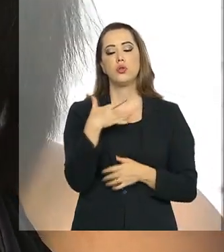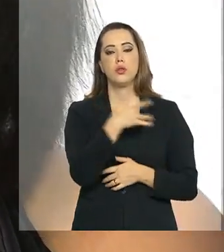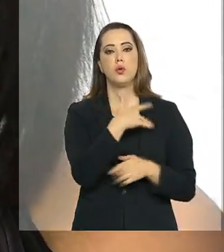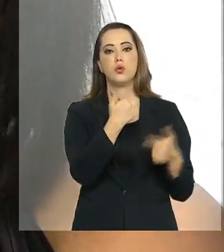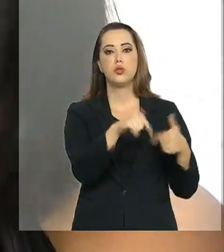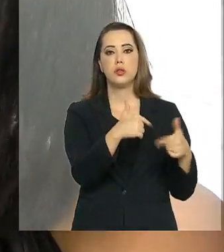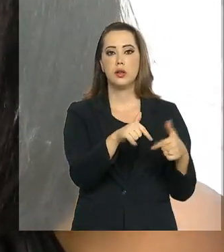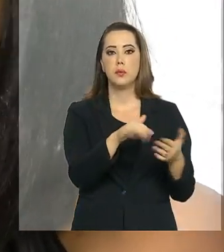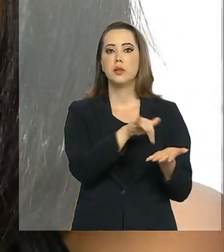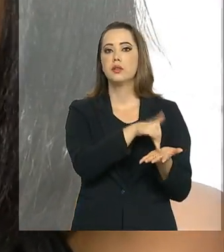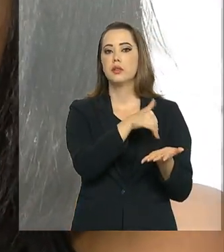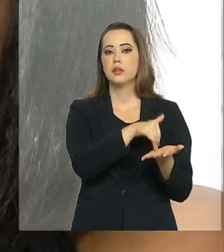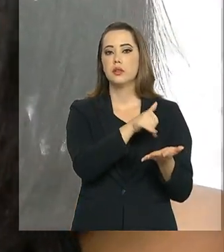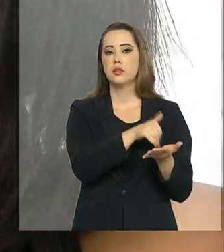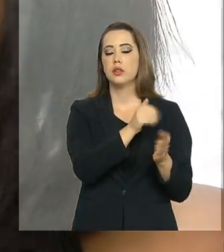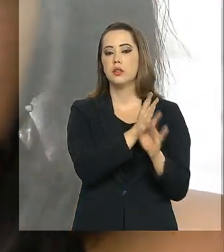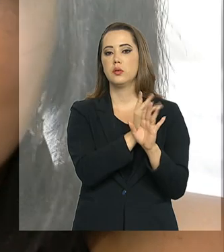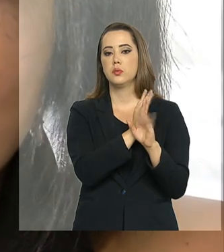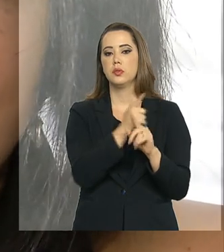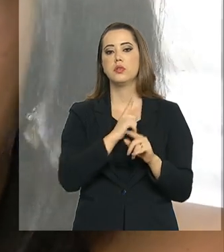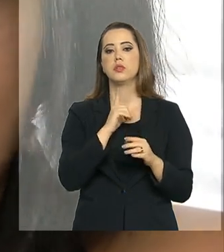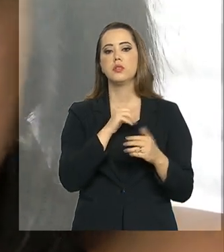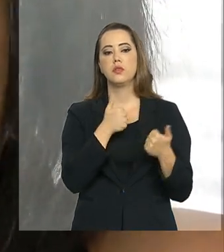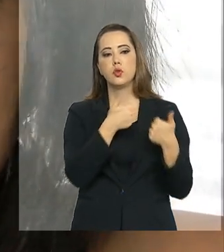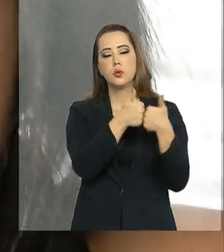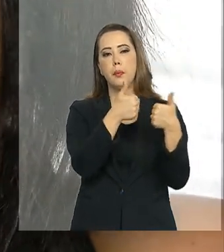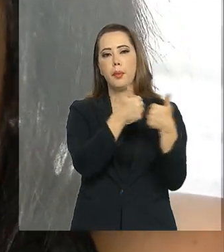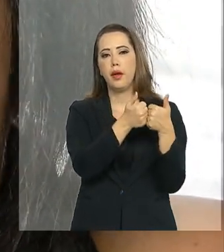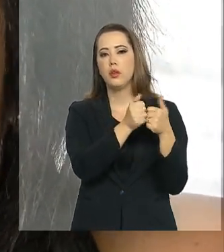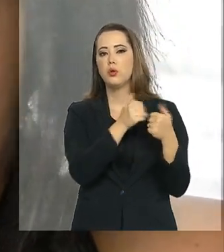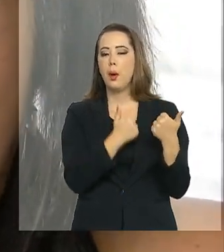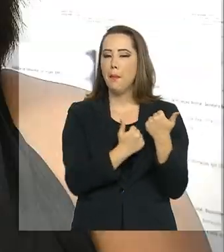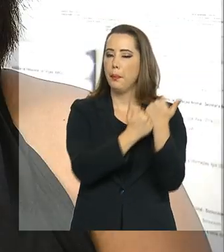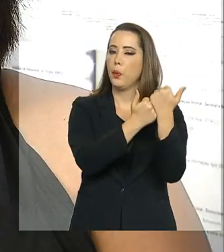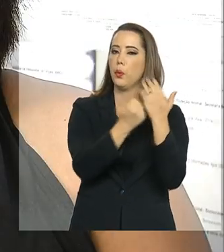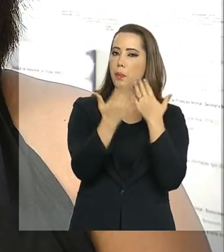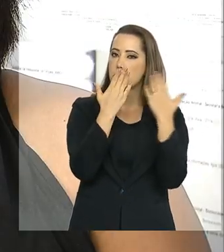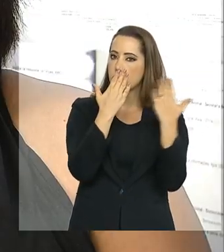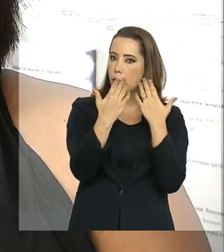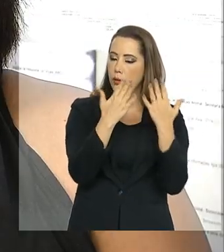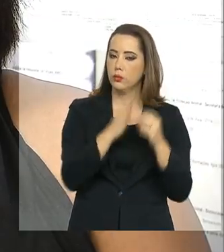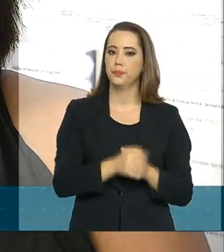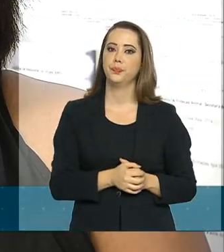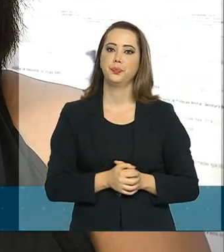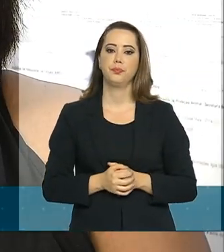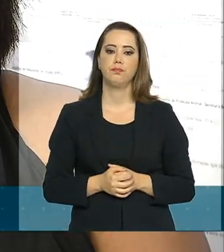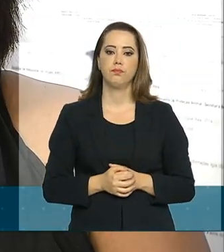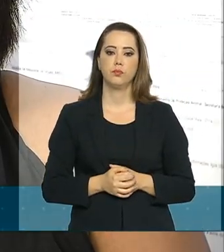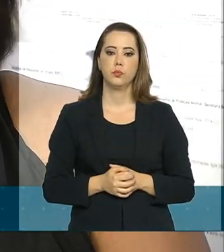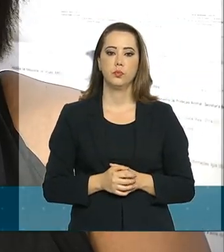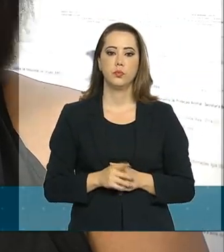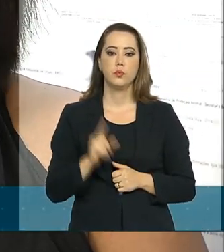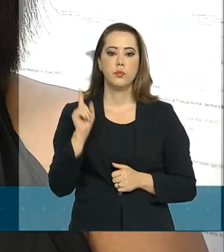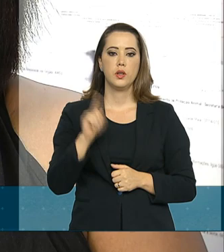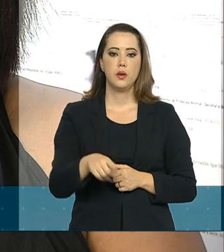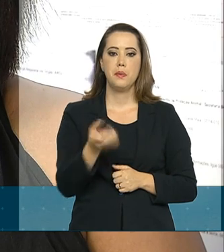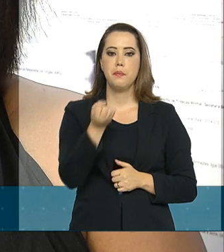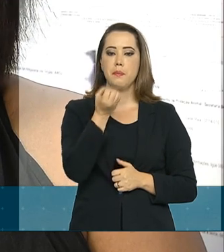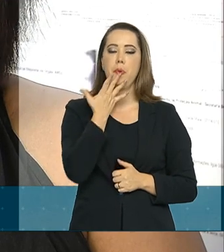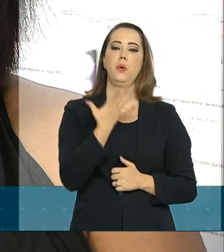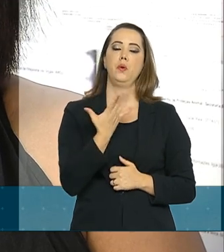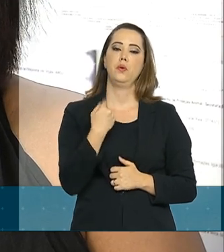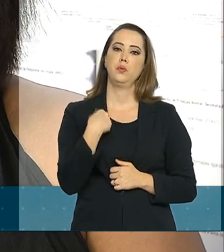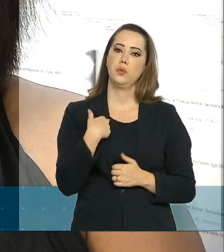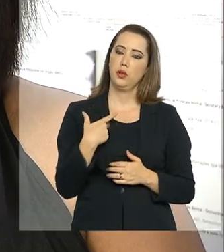Secretaria Municipal, onde passou a ter acompanhamento psicológico. Para mim foi uma coisa muito boa, né?